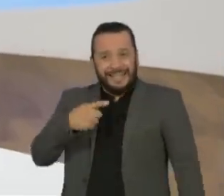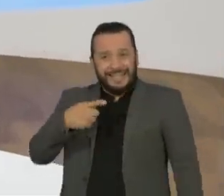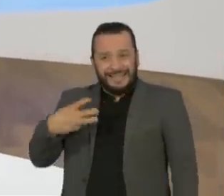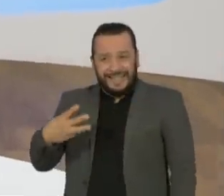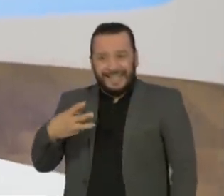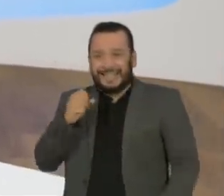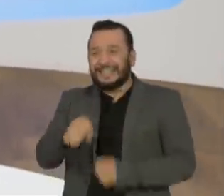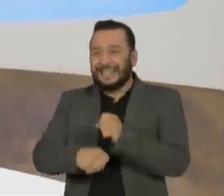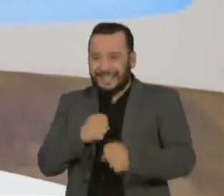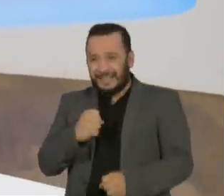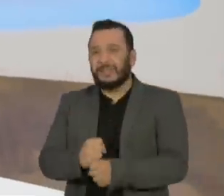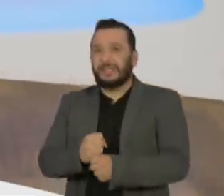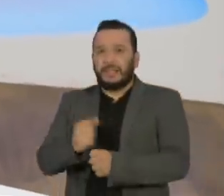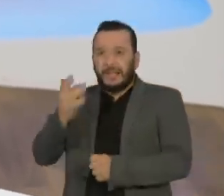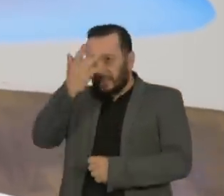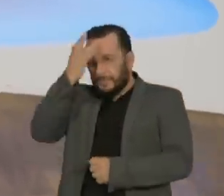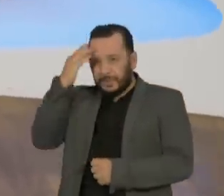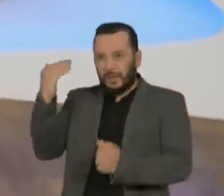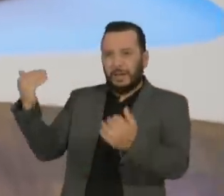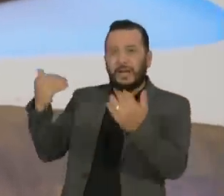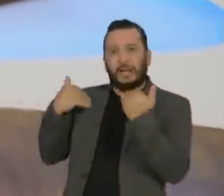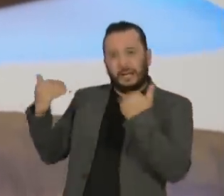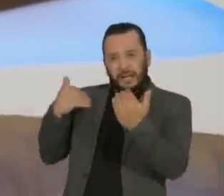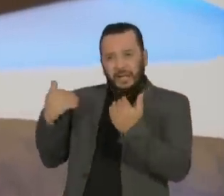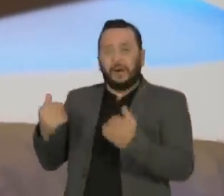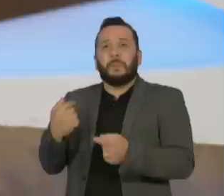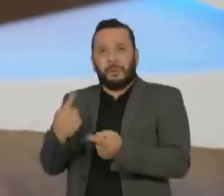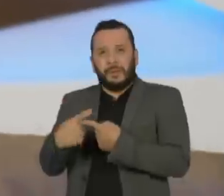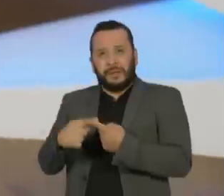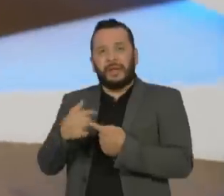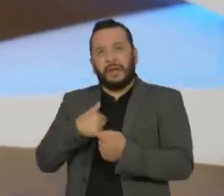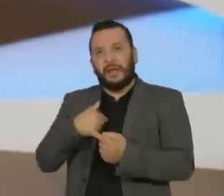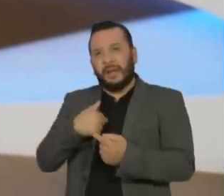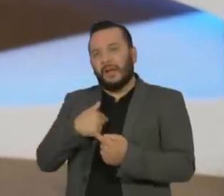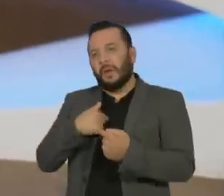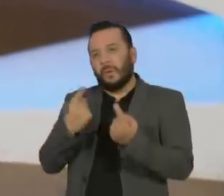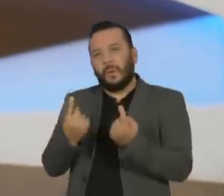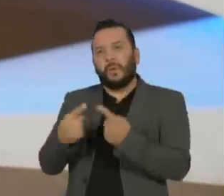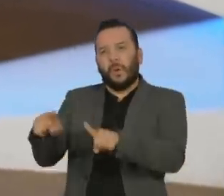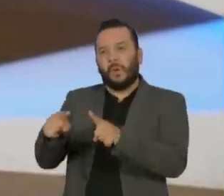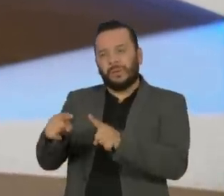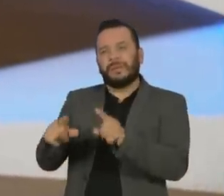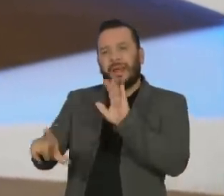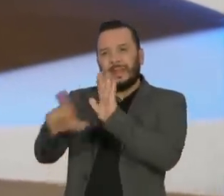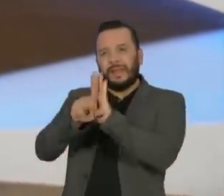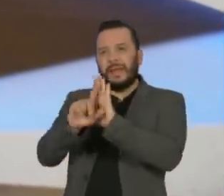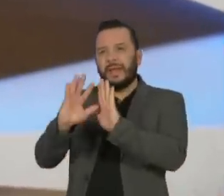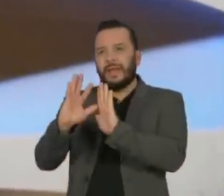ficou em cima de mim, porque eu fui contra a Lei Rouanet, daquela maneira que estava sendo colocada.